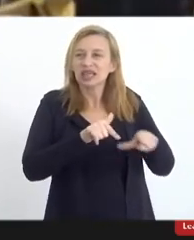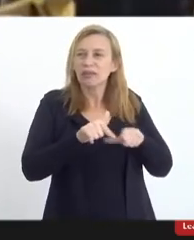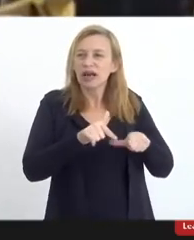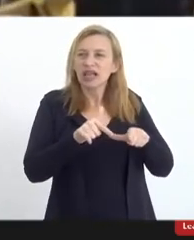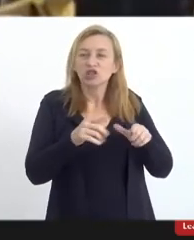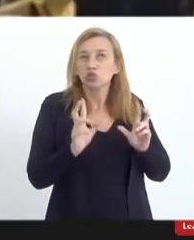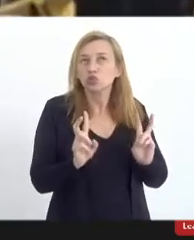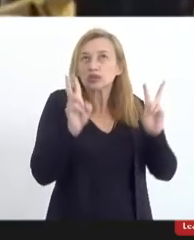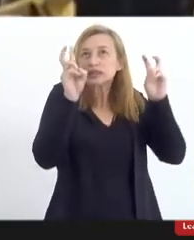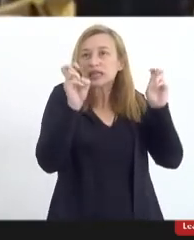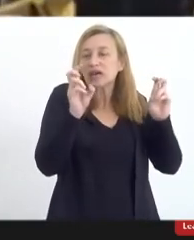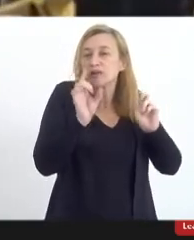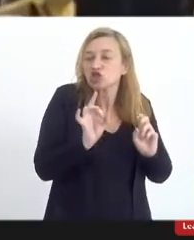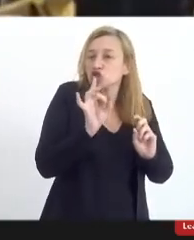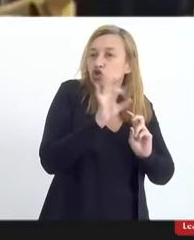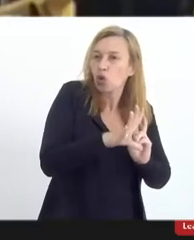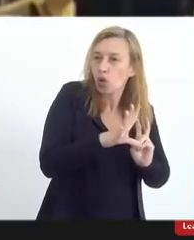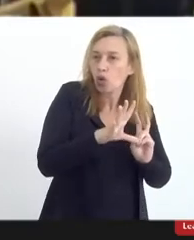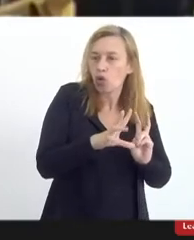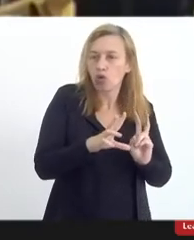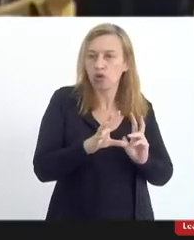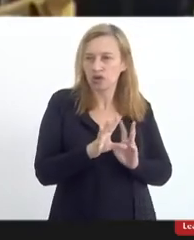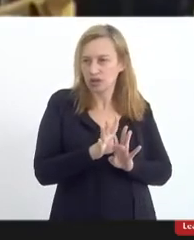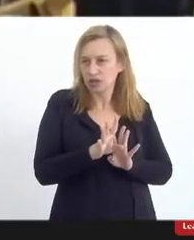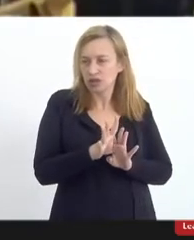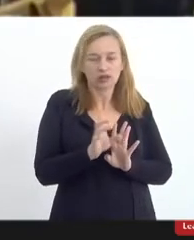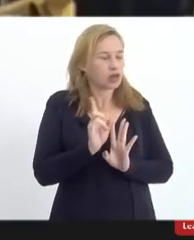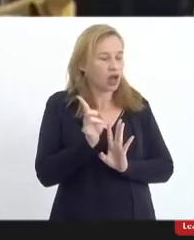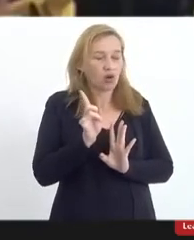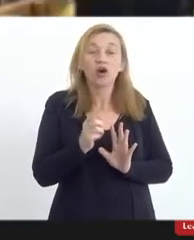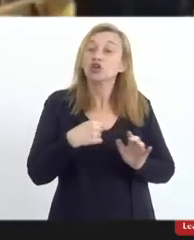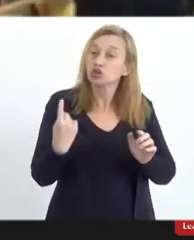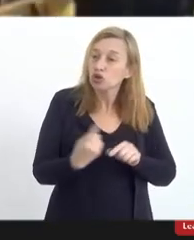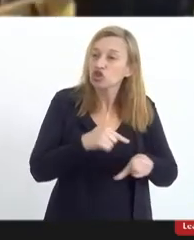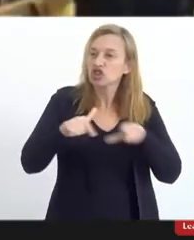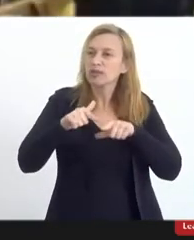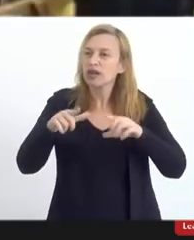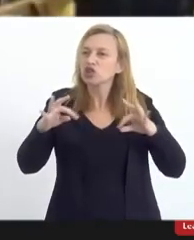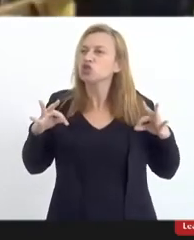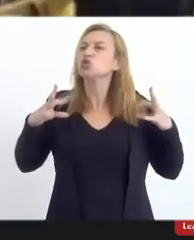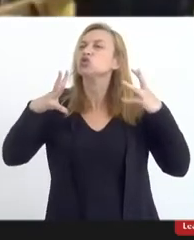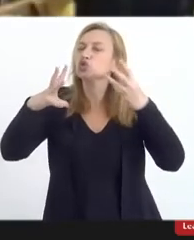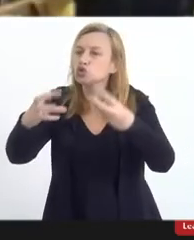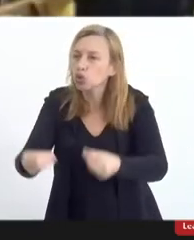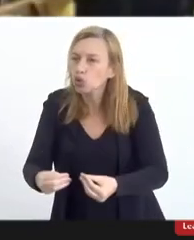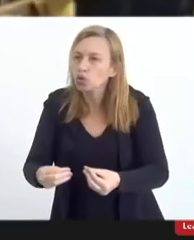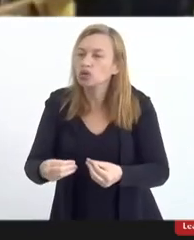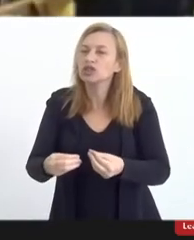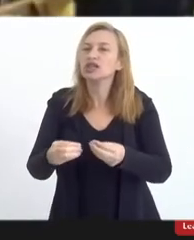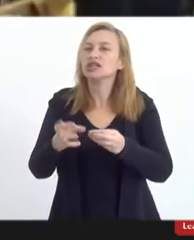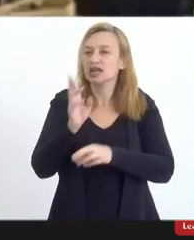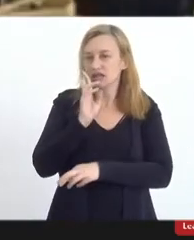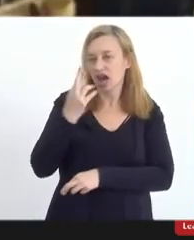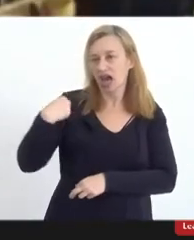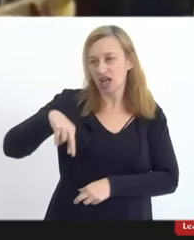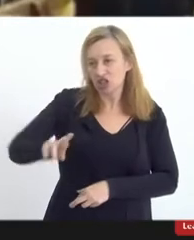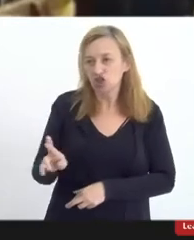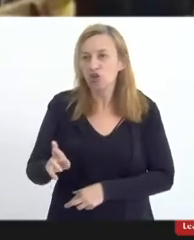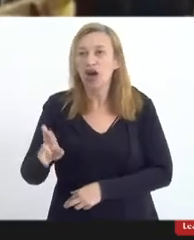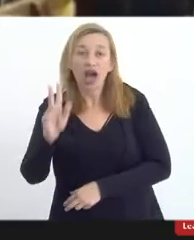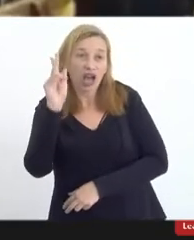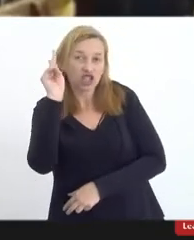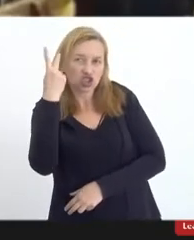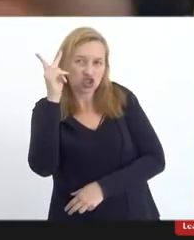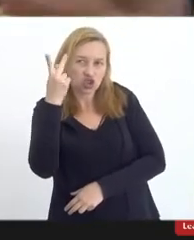temática específica de uma religião. Nós trabalhamos todas as religiões, a história,